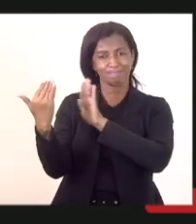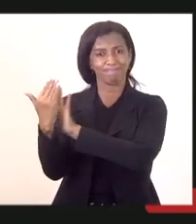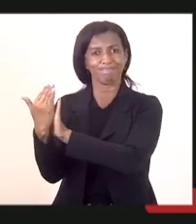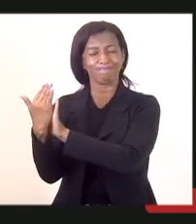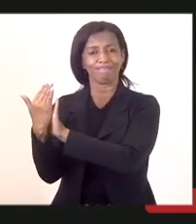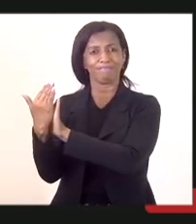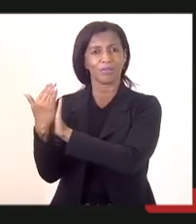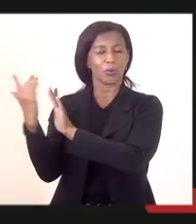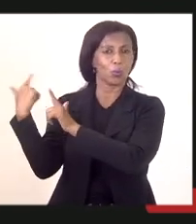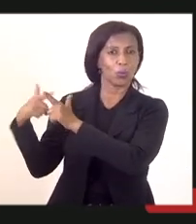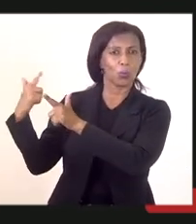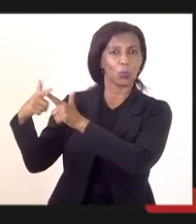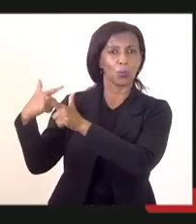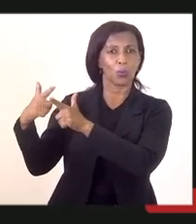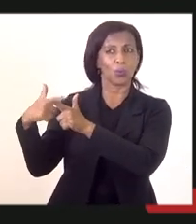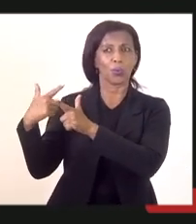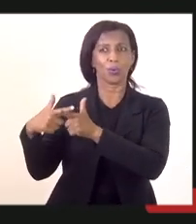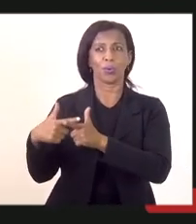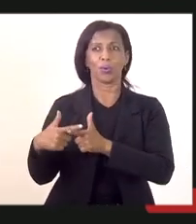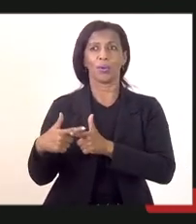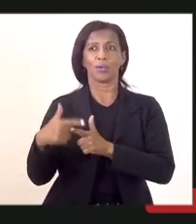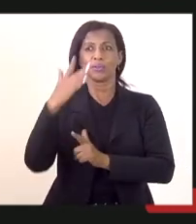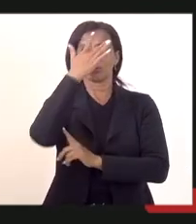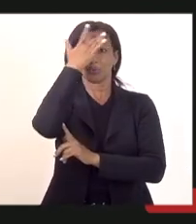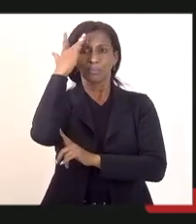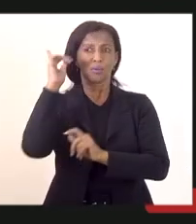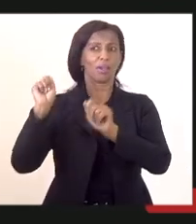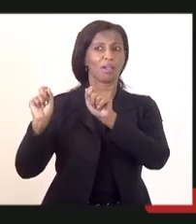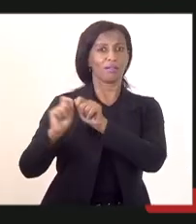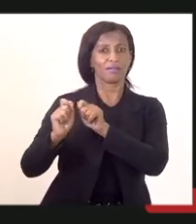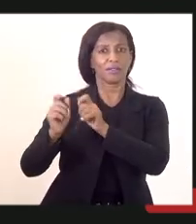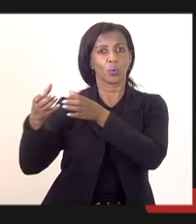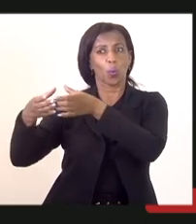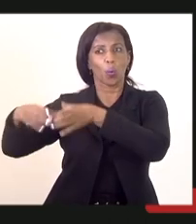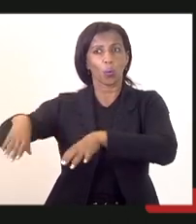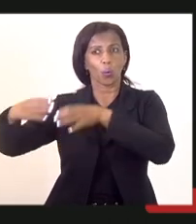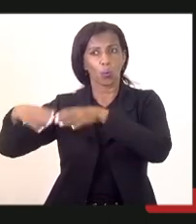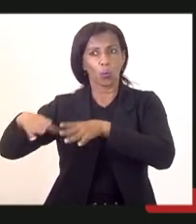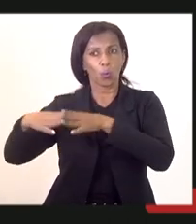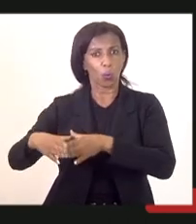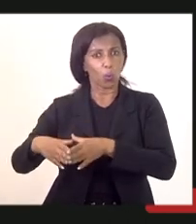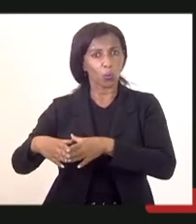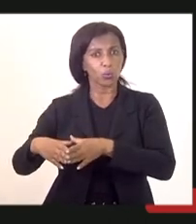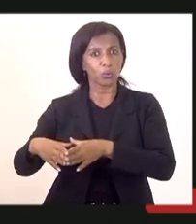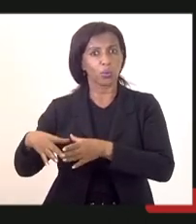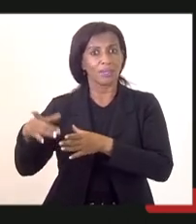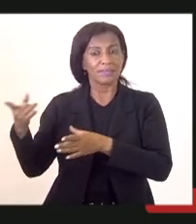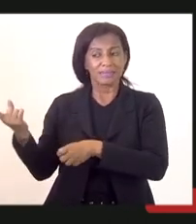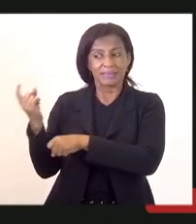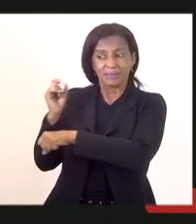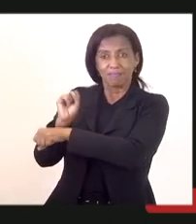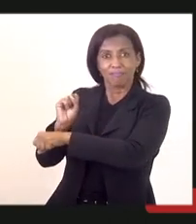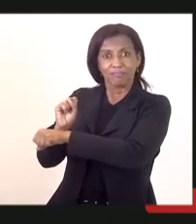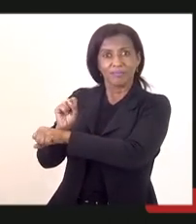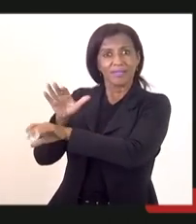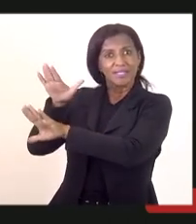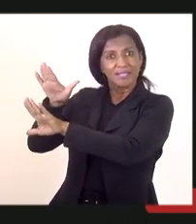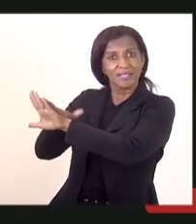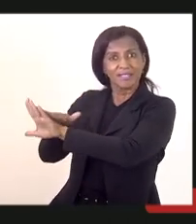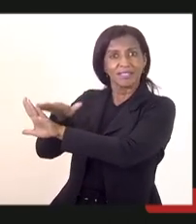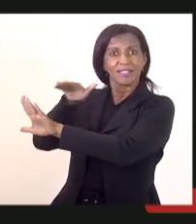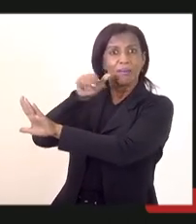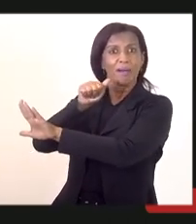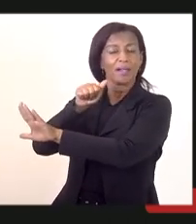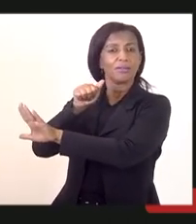atual situação de pessoas que fizeram concurso, estão na esperança de serem chamados, e